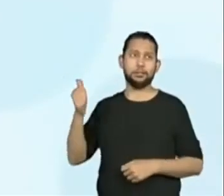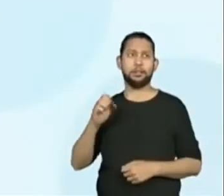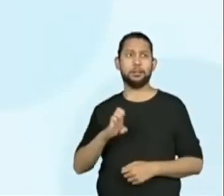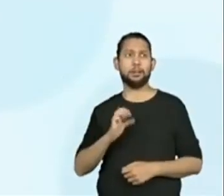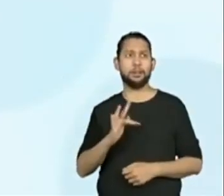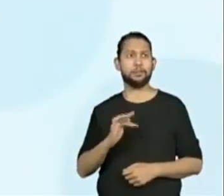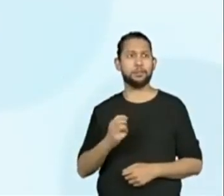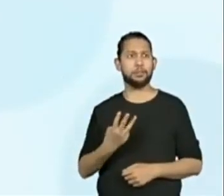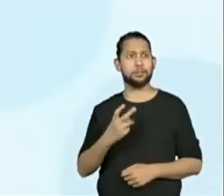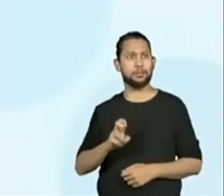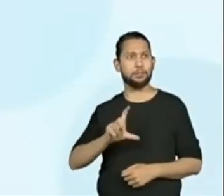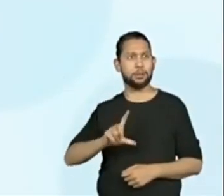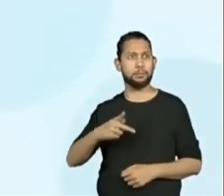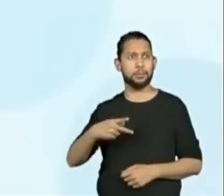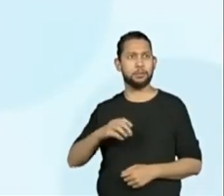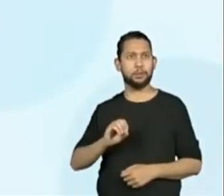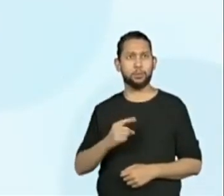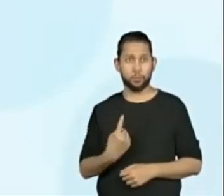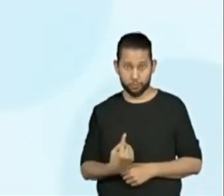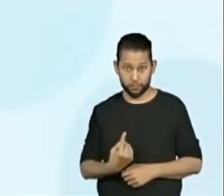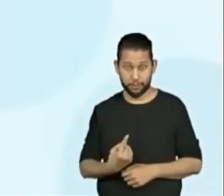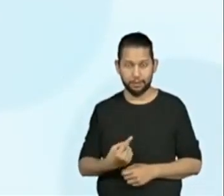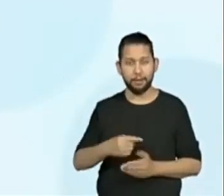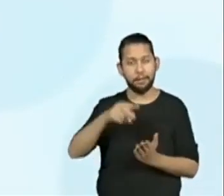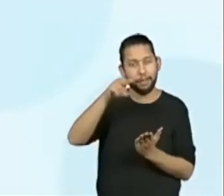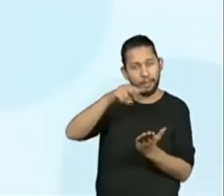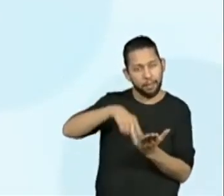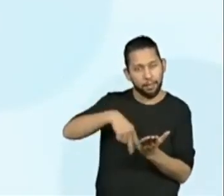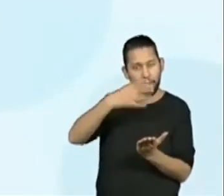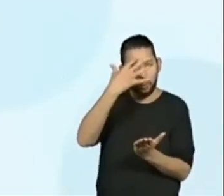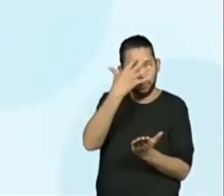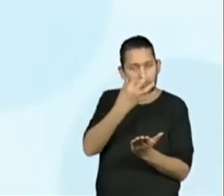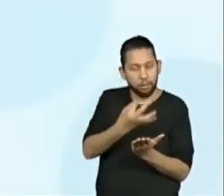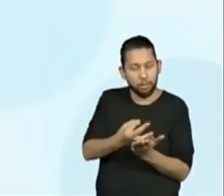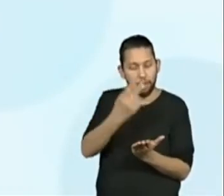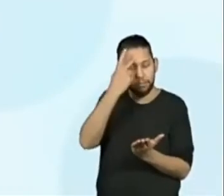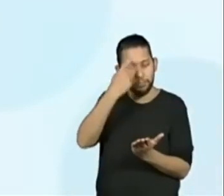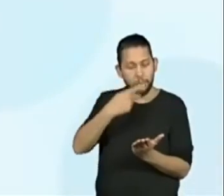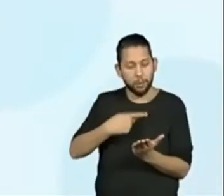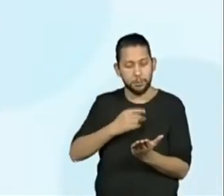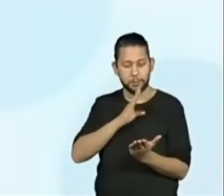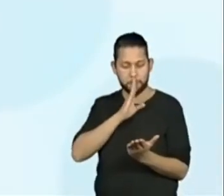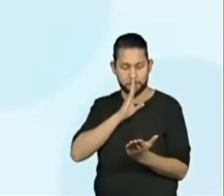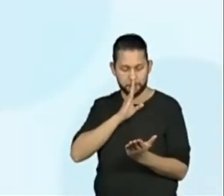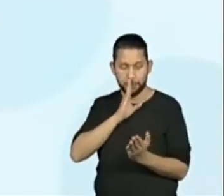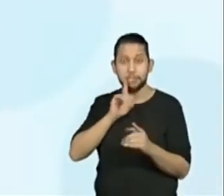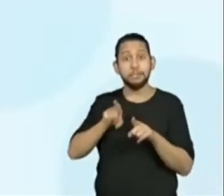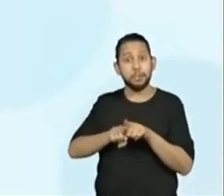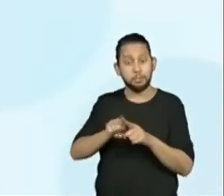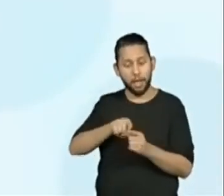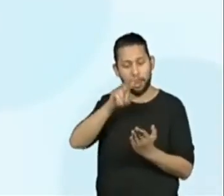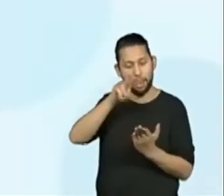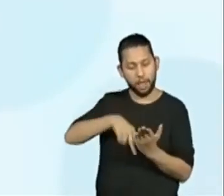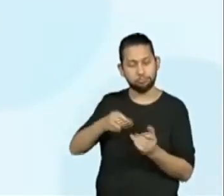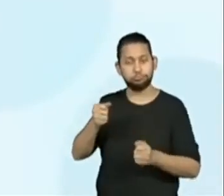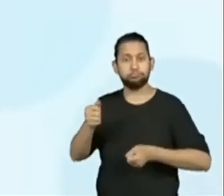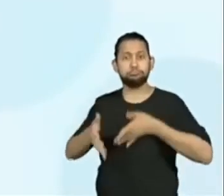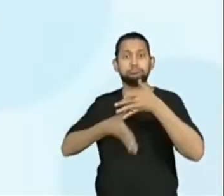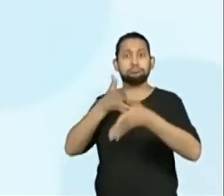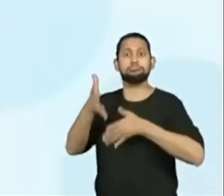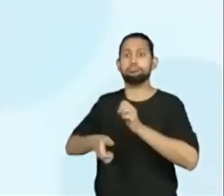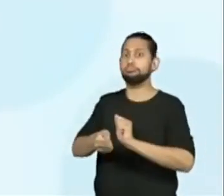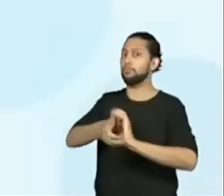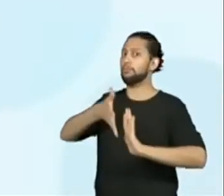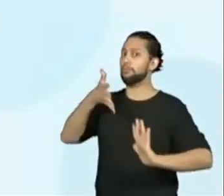EF35LP01, ler e compreender silenciosamente e, em seguida, em voz alta, com autonomia e fluência.